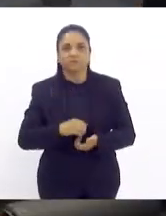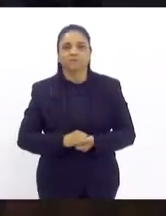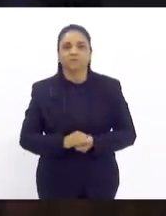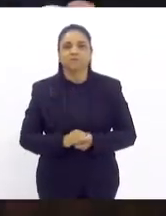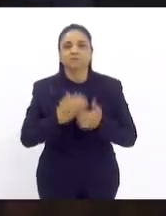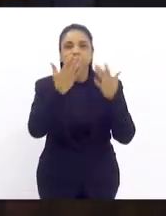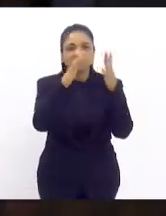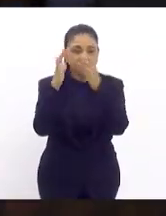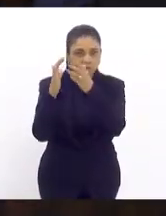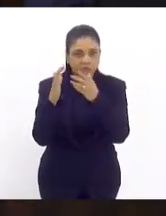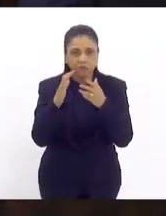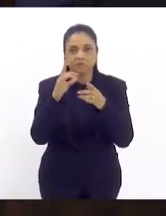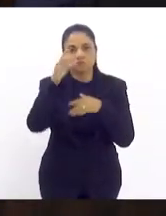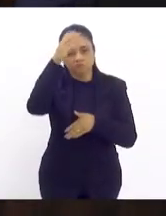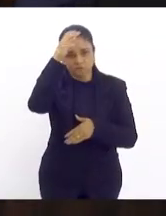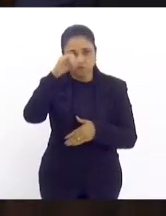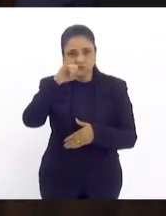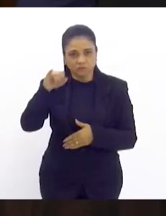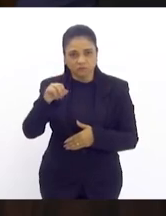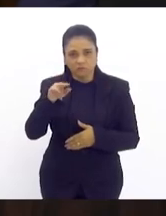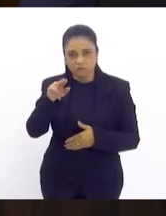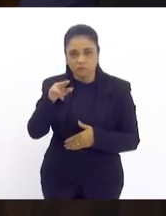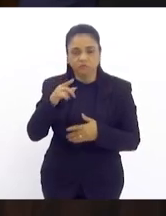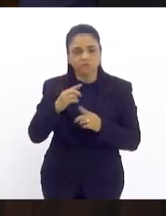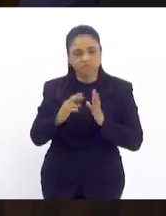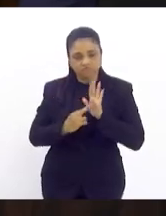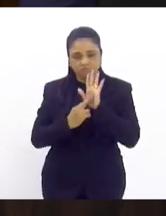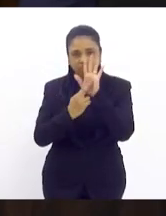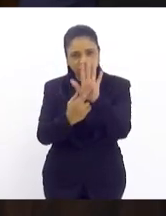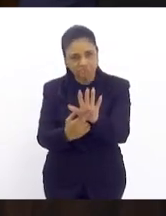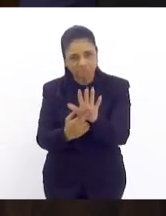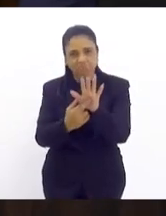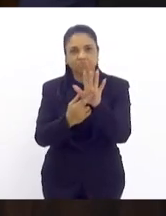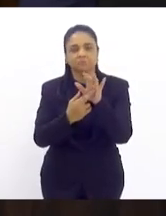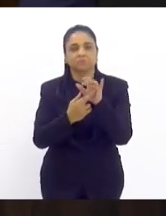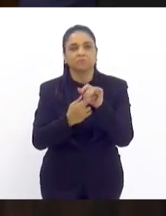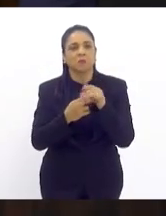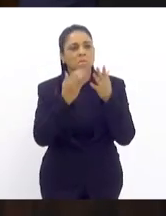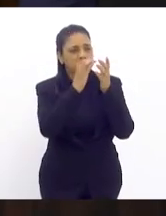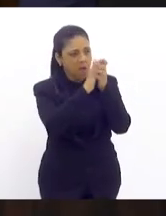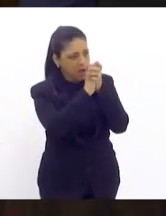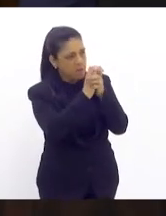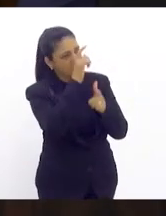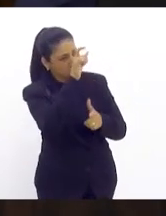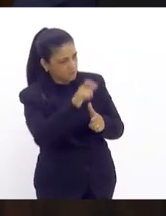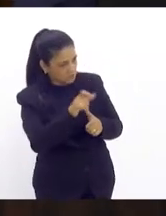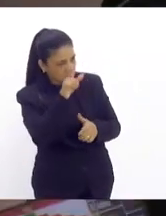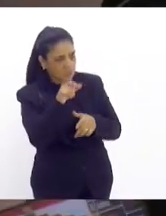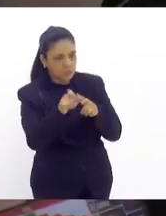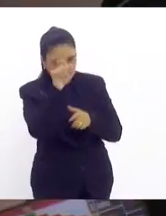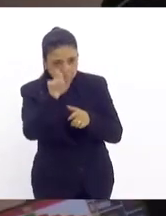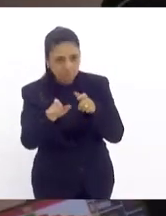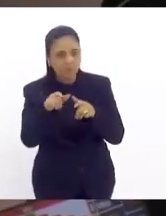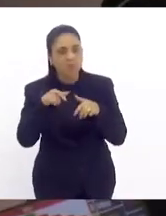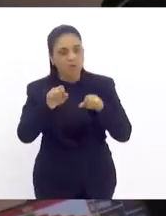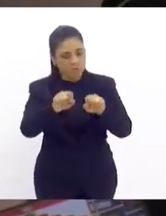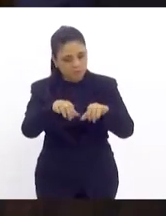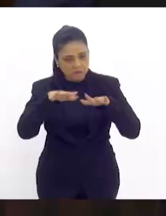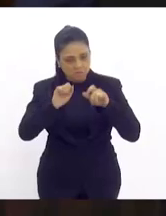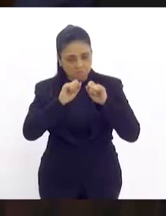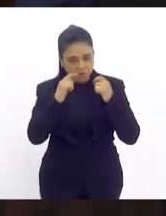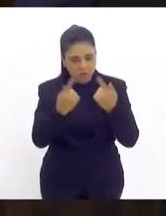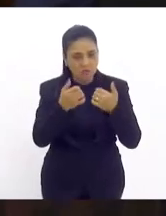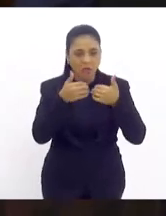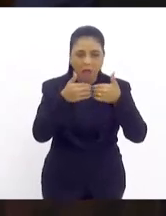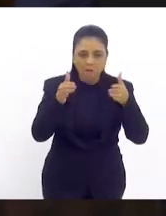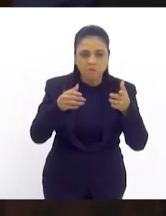Parabéns aí, Tia Ju, parabéns pela representação, parabéns a vocês também, a casa aqui, a Assembleia está aberta